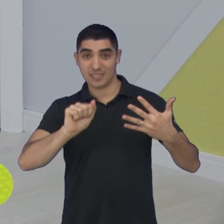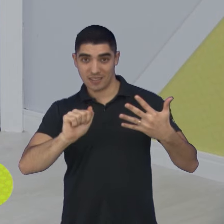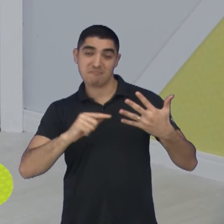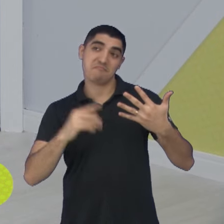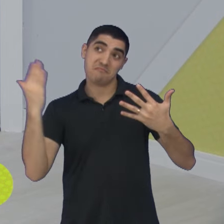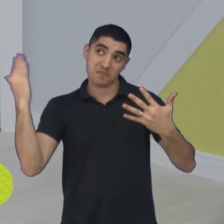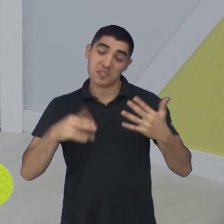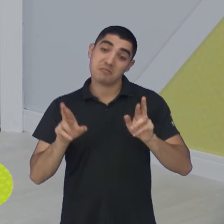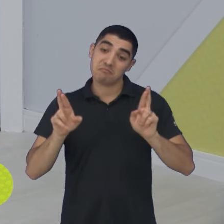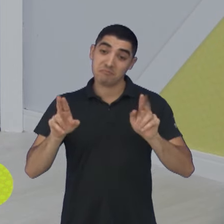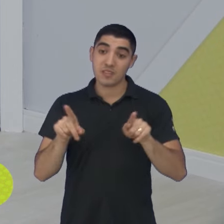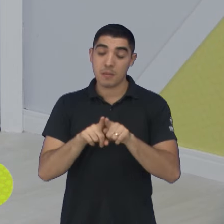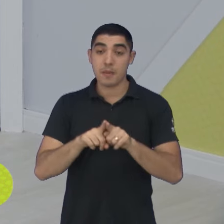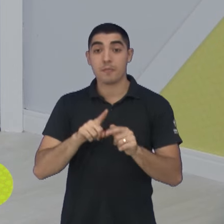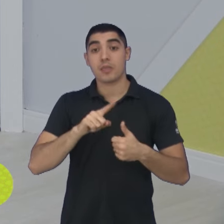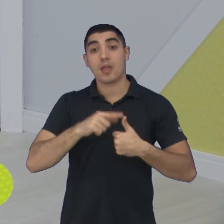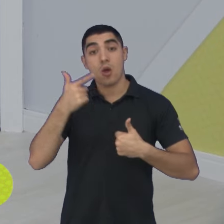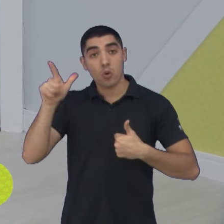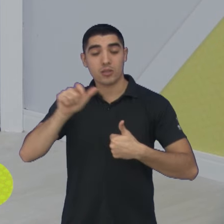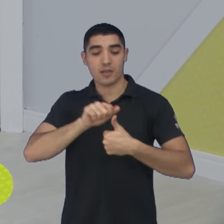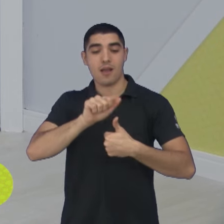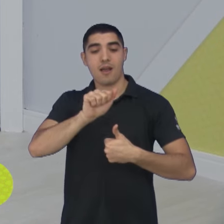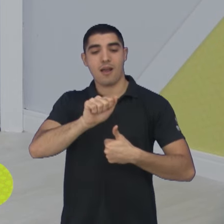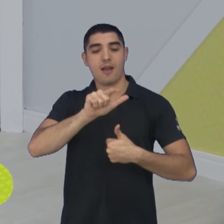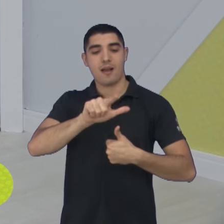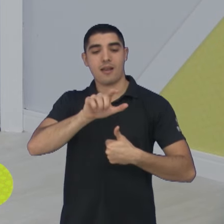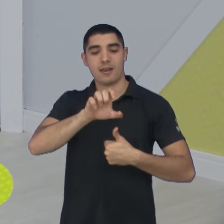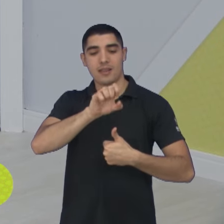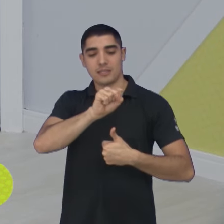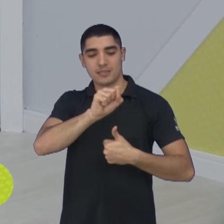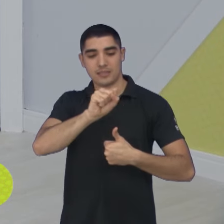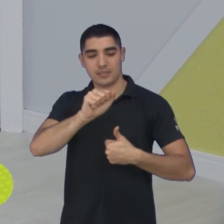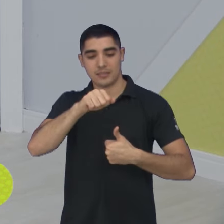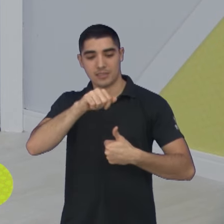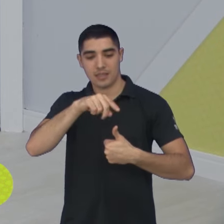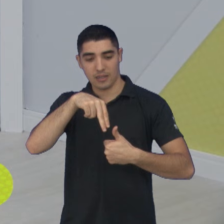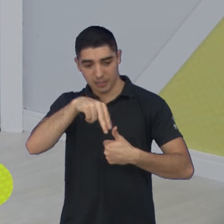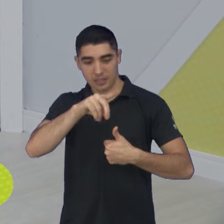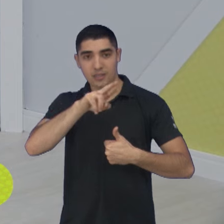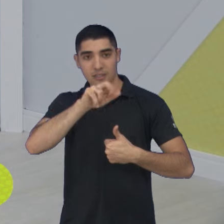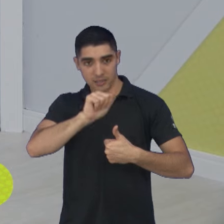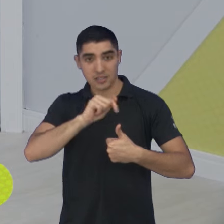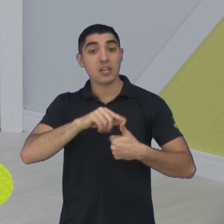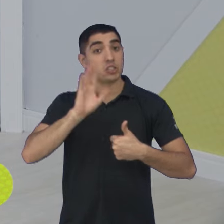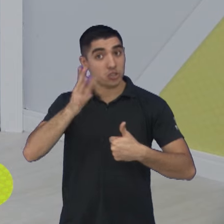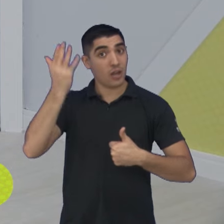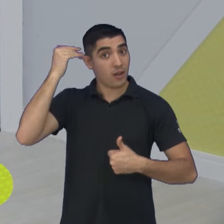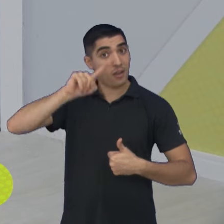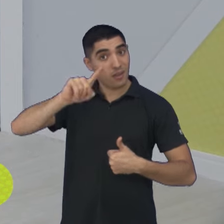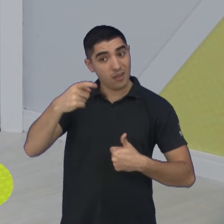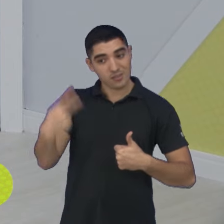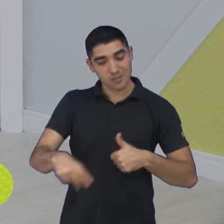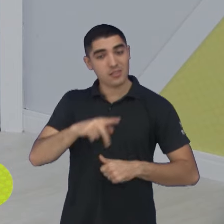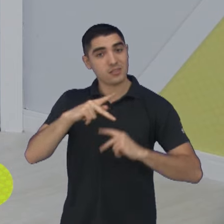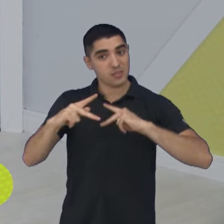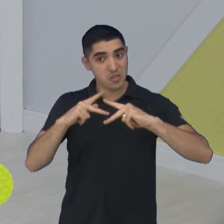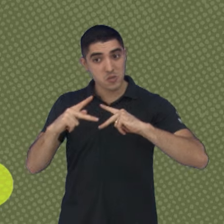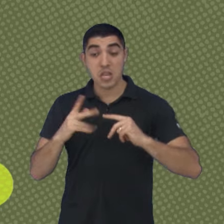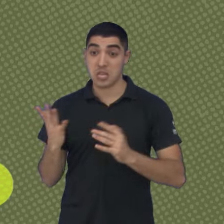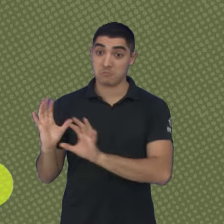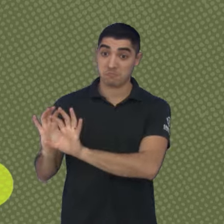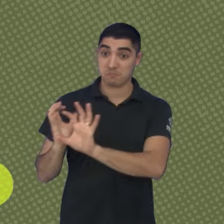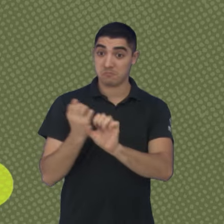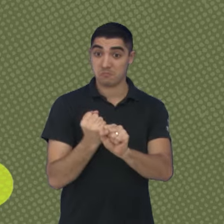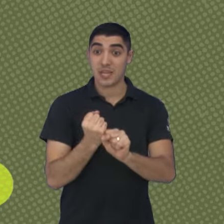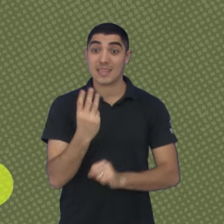Alessandra podia vir também, ela jogou aqui em São José e fez parte desse elenco aí. E desse elenco aqui campeão vai fazer 30 anos da